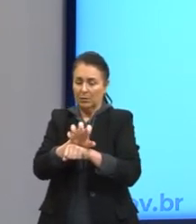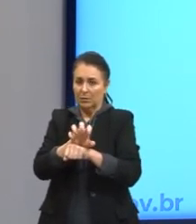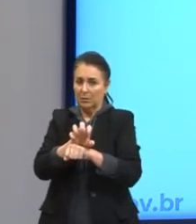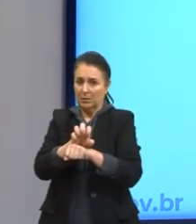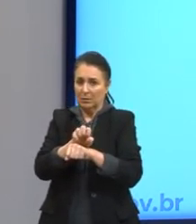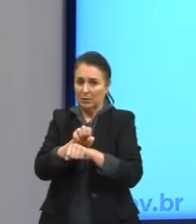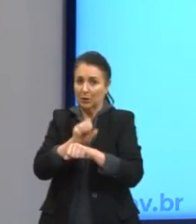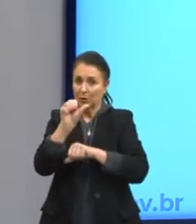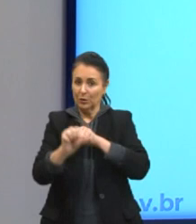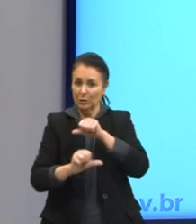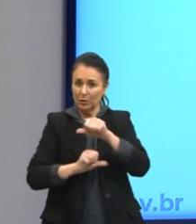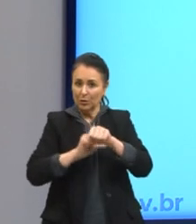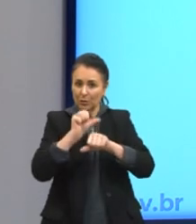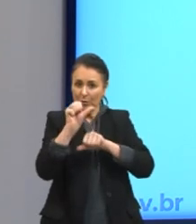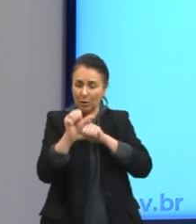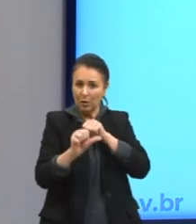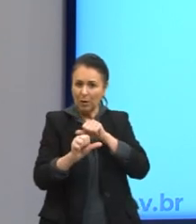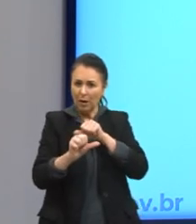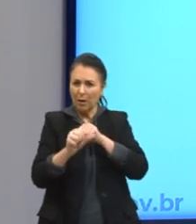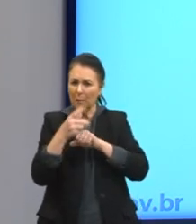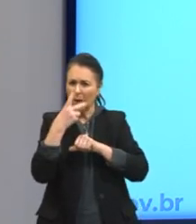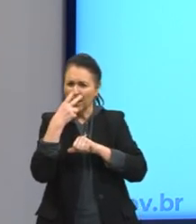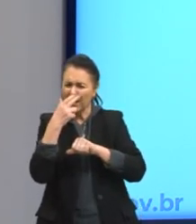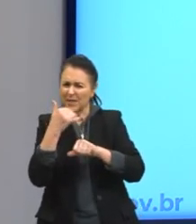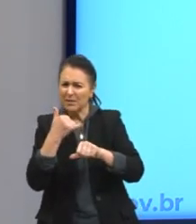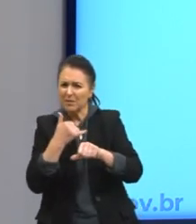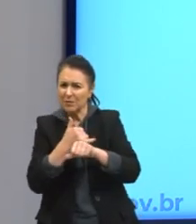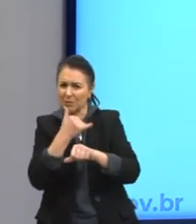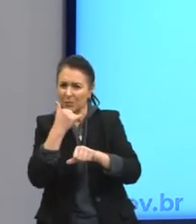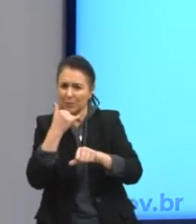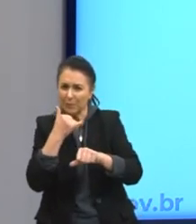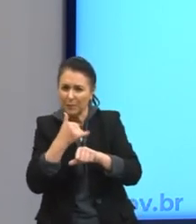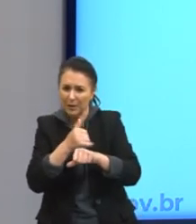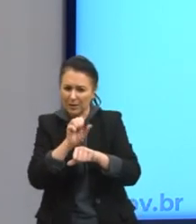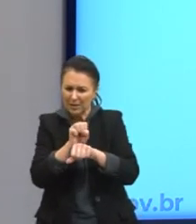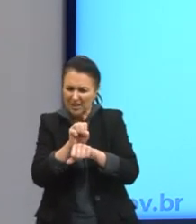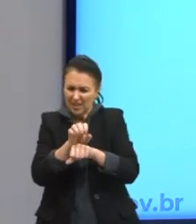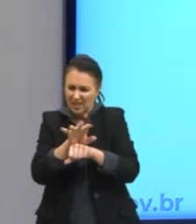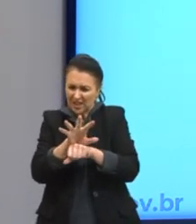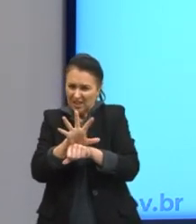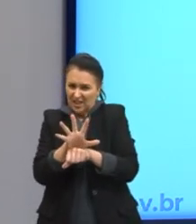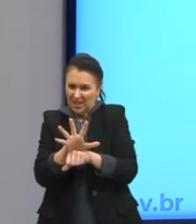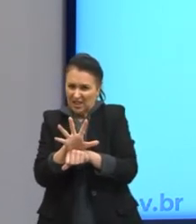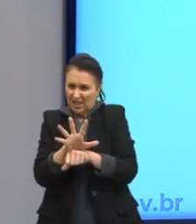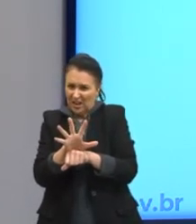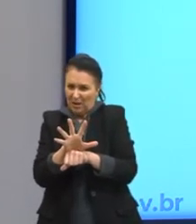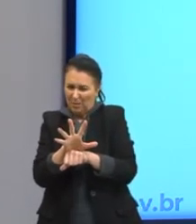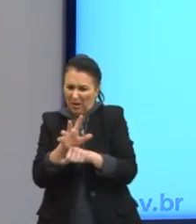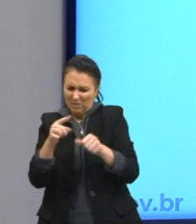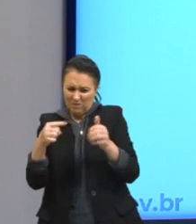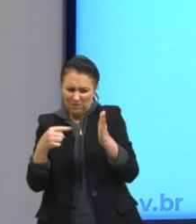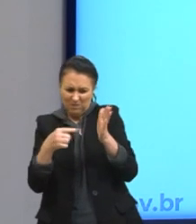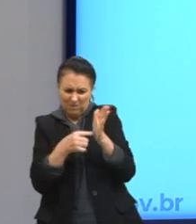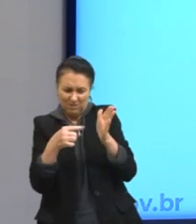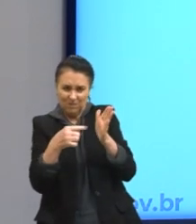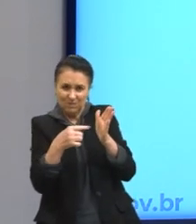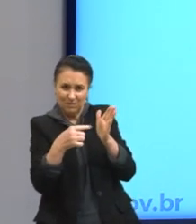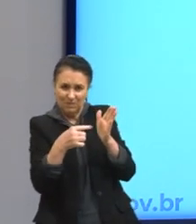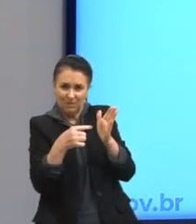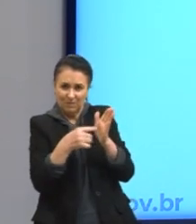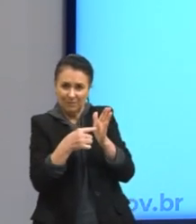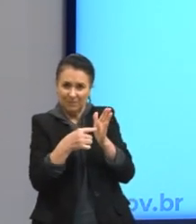Reconverte o metal hermético e armado na carne de antes. Côncava e